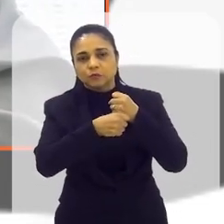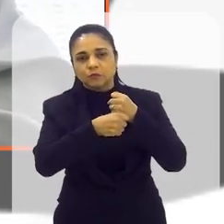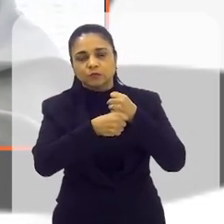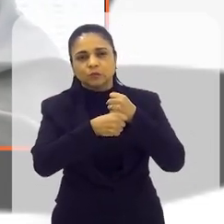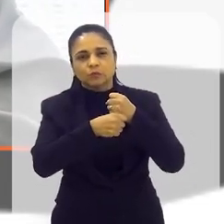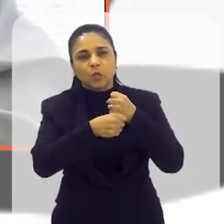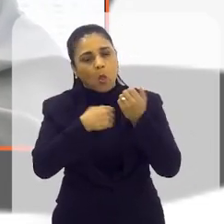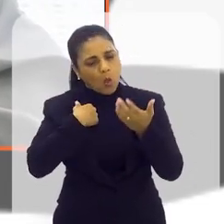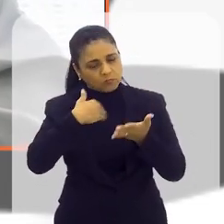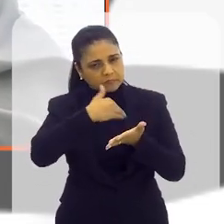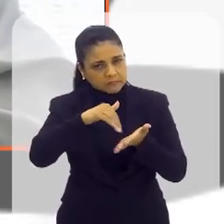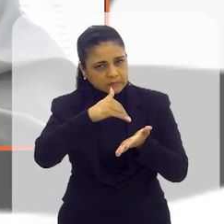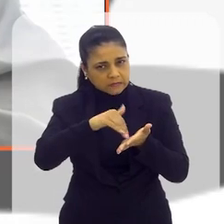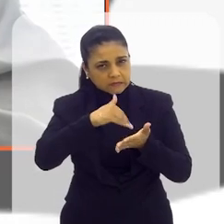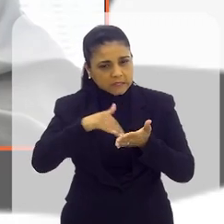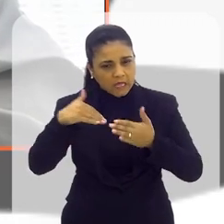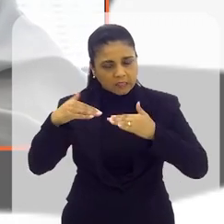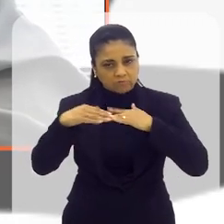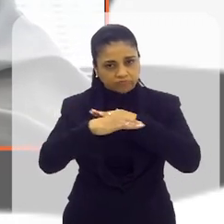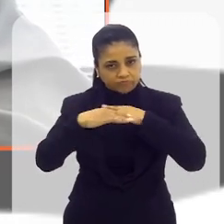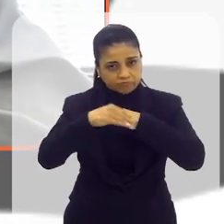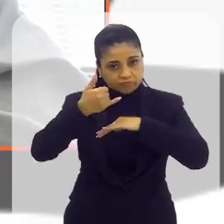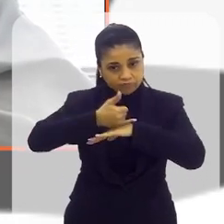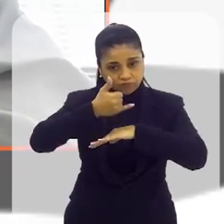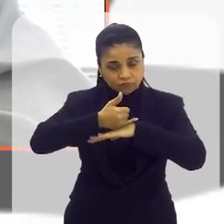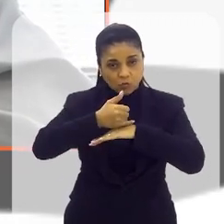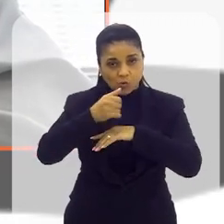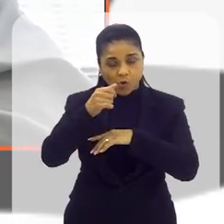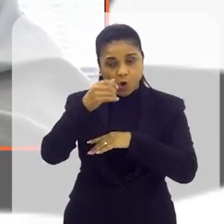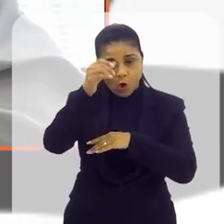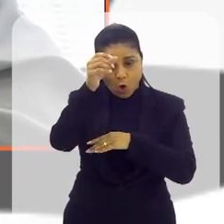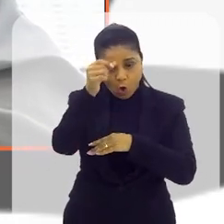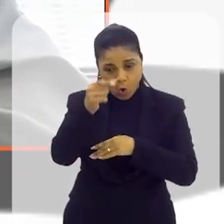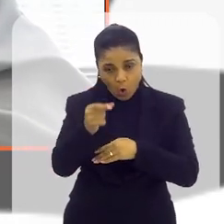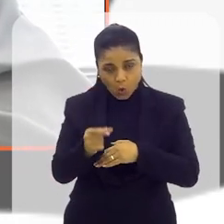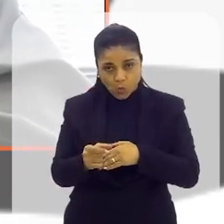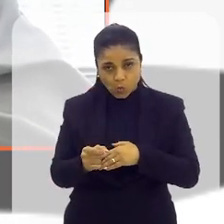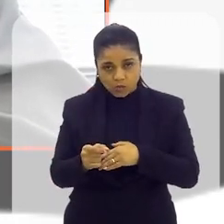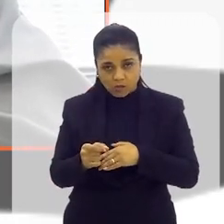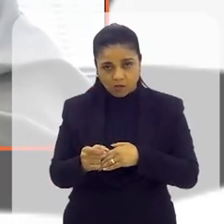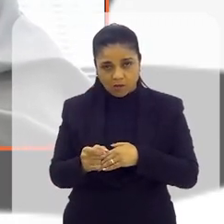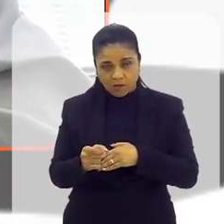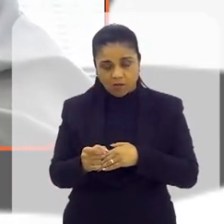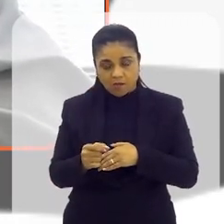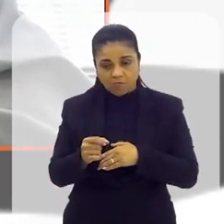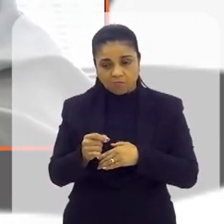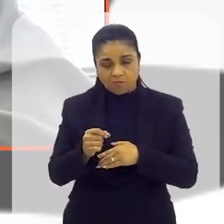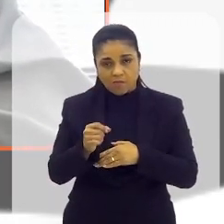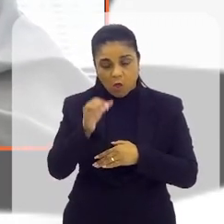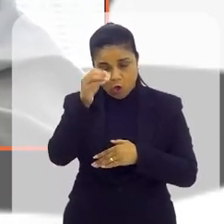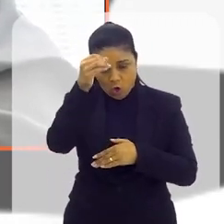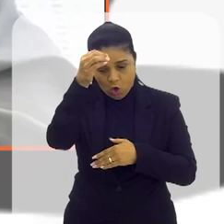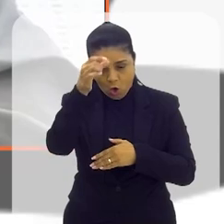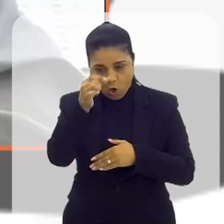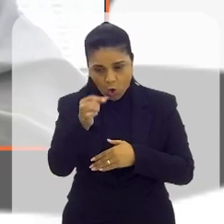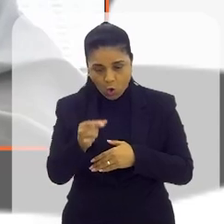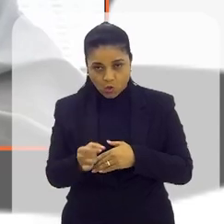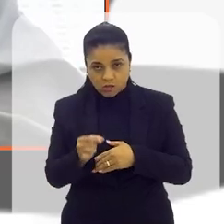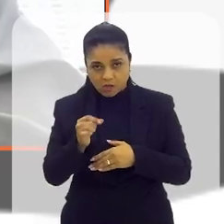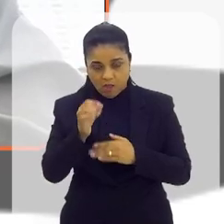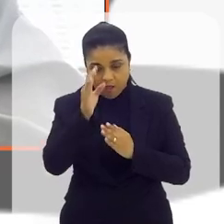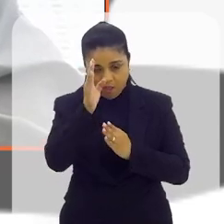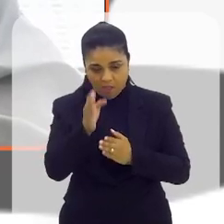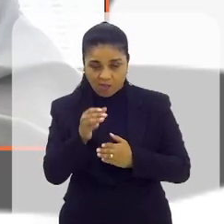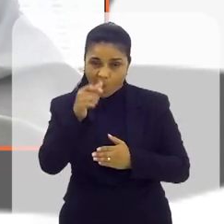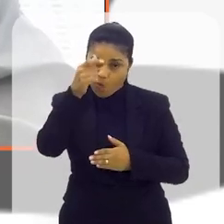ano passado, quando eu era secretário em Volta Redonda, o projeto Coluna Reta. Volta Redonda, Coluna Reta. Ah,